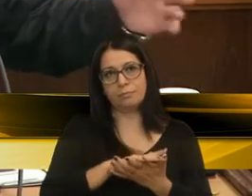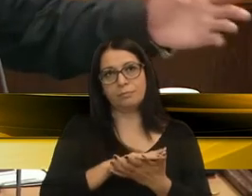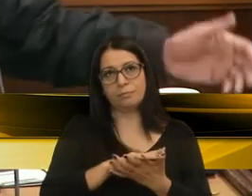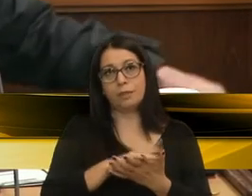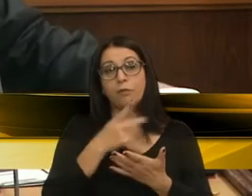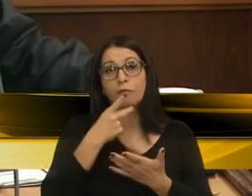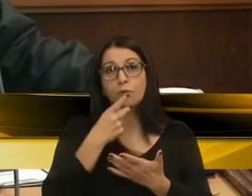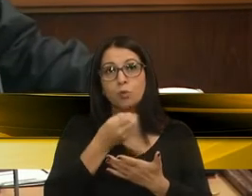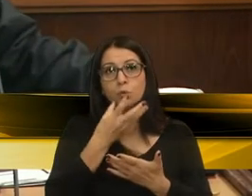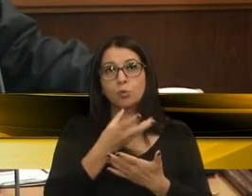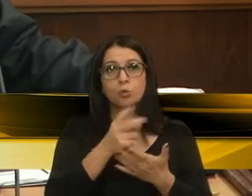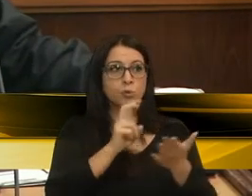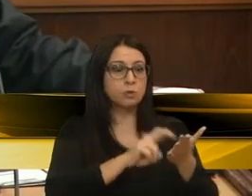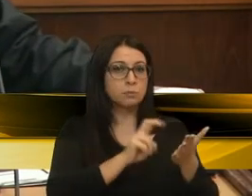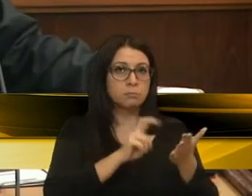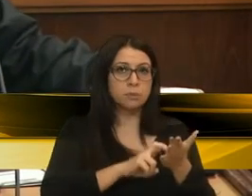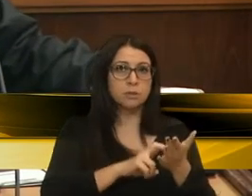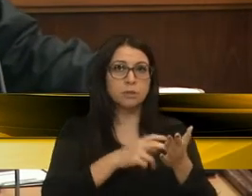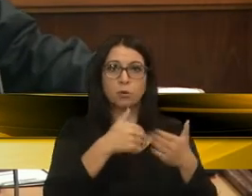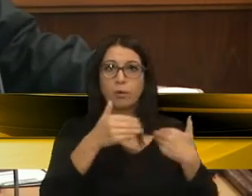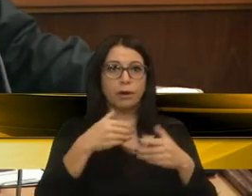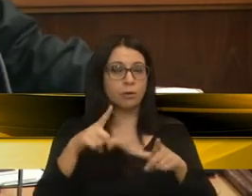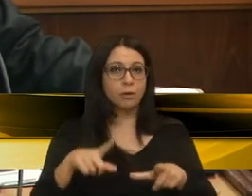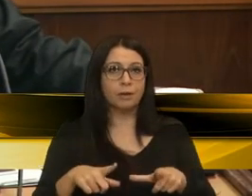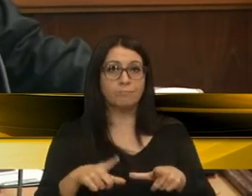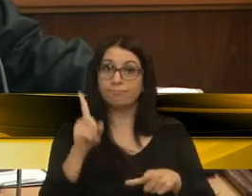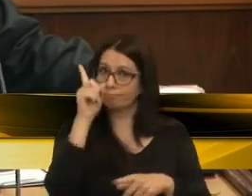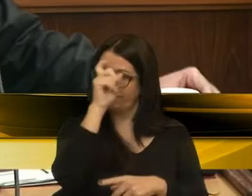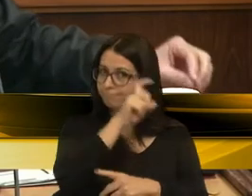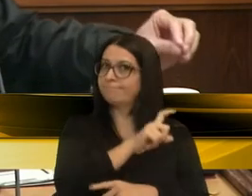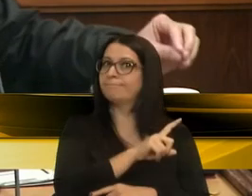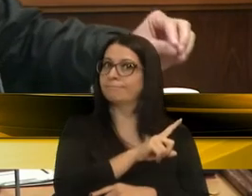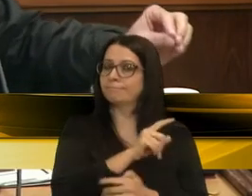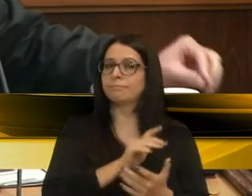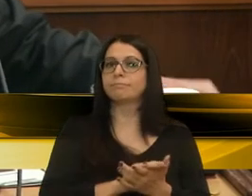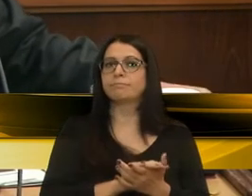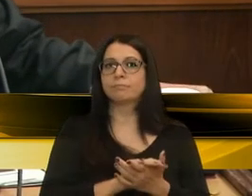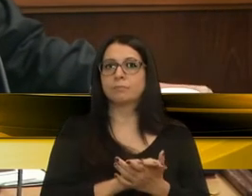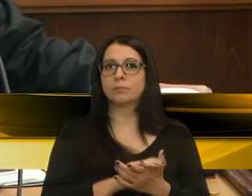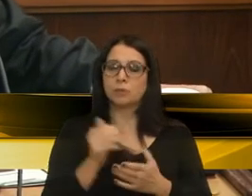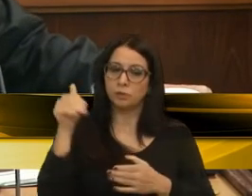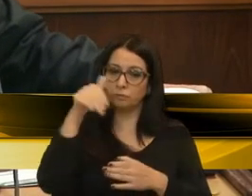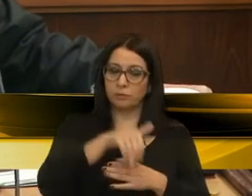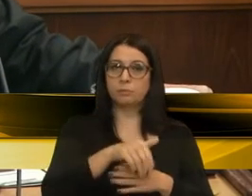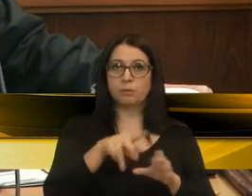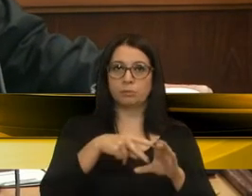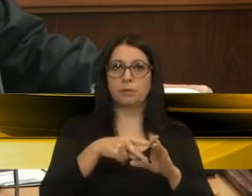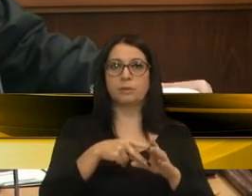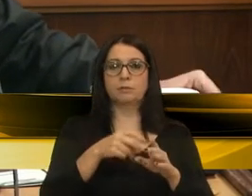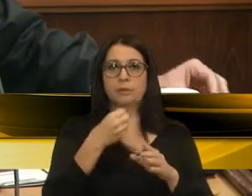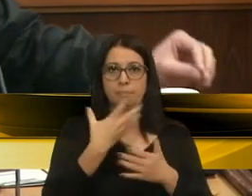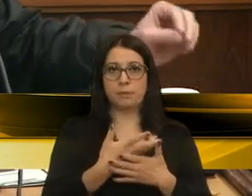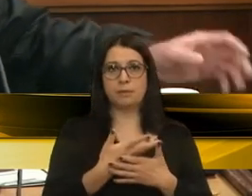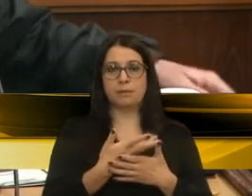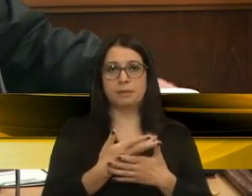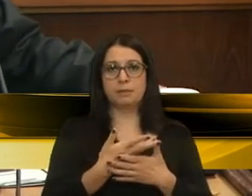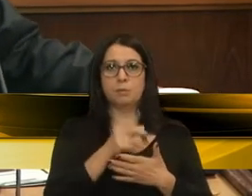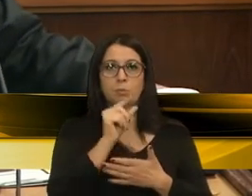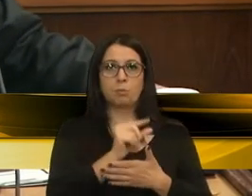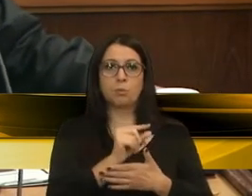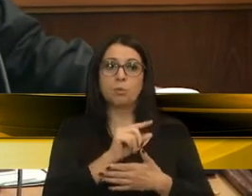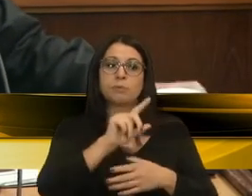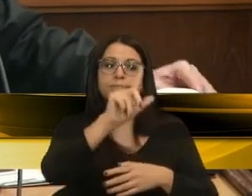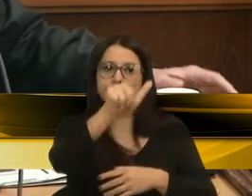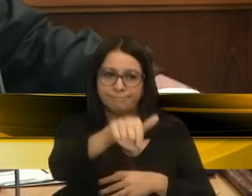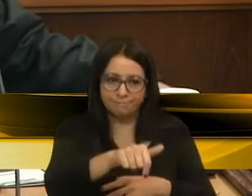senhor relatou agora nos bancos e qualquer repartição, que dificuldade. Então, a sua vinda para cá foi muito benéfica, ainda que veio um pouco tarde,